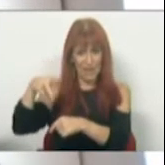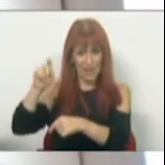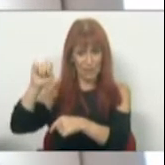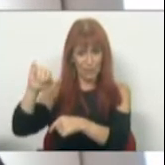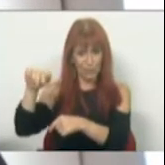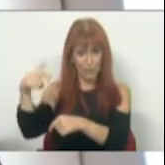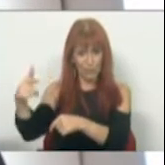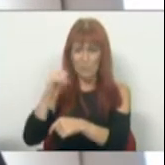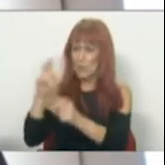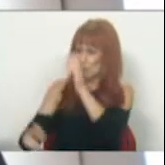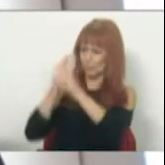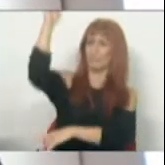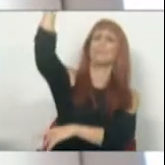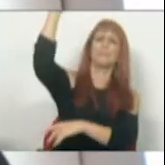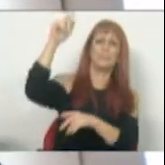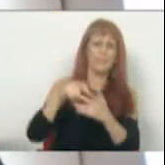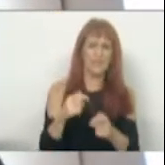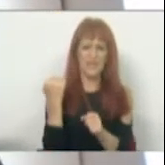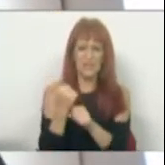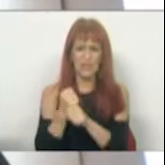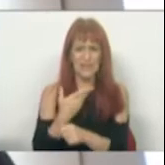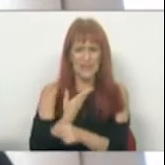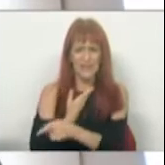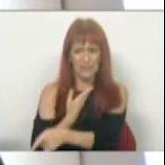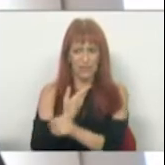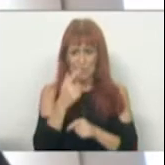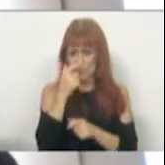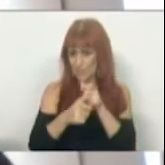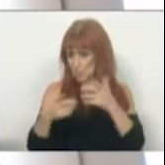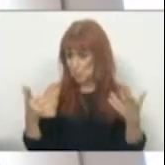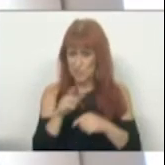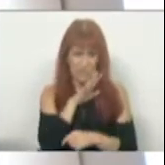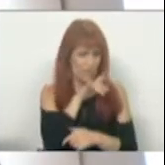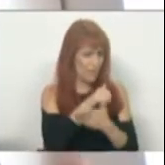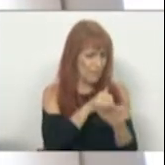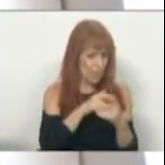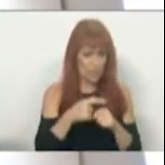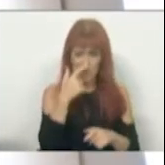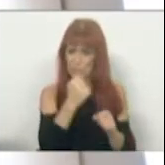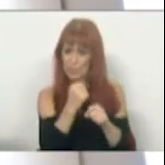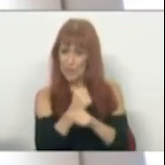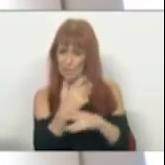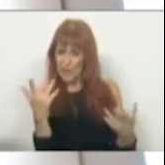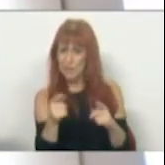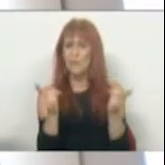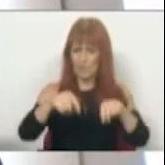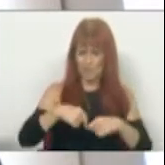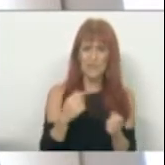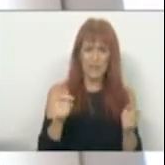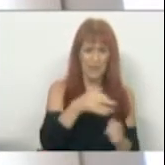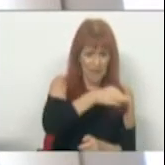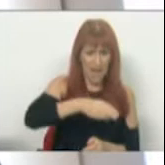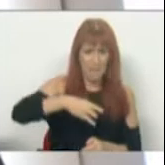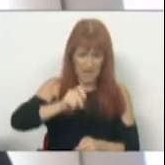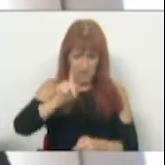pode fazer disparar o serviço da dívida das pessoas, das famílias, dos trabalhadores, também das pequenas e médias